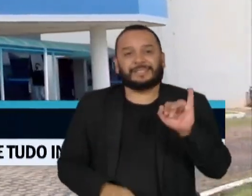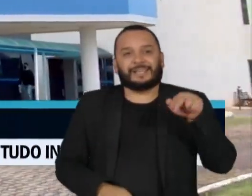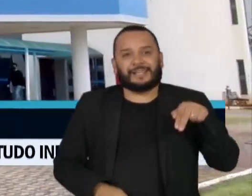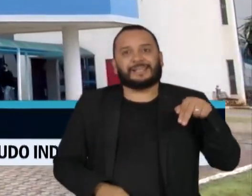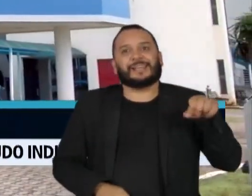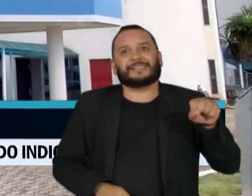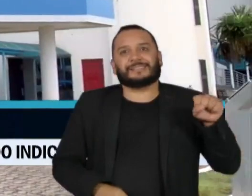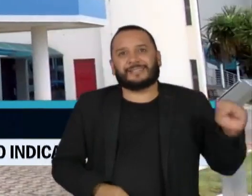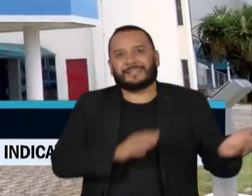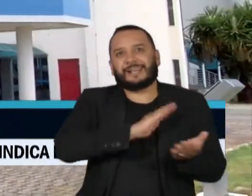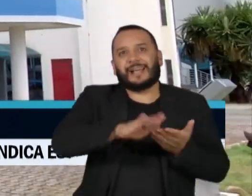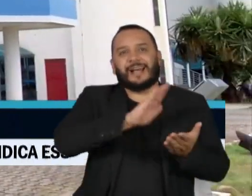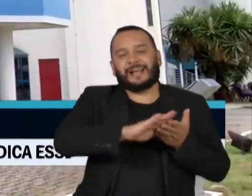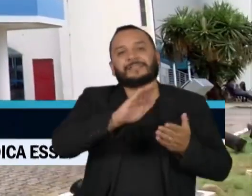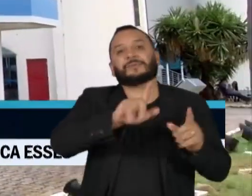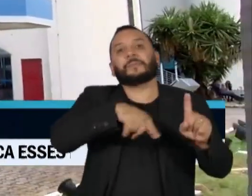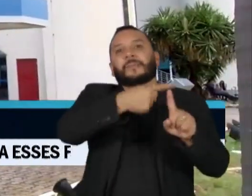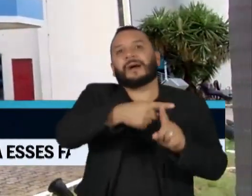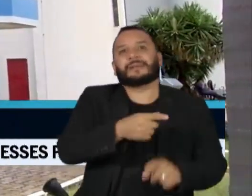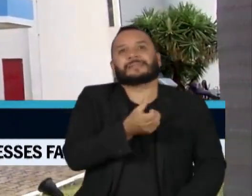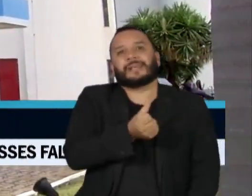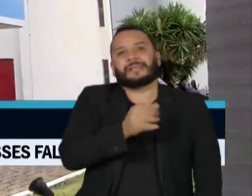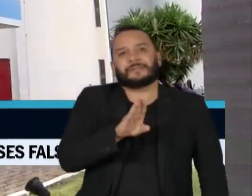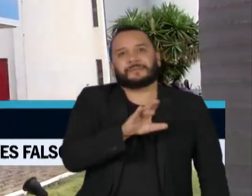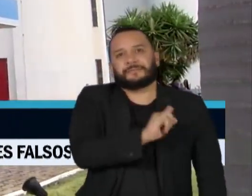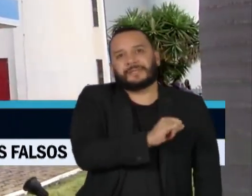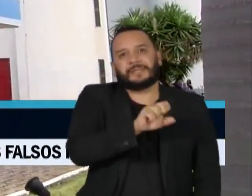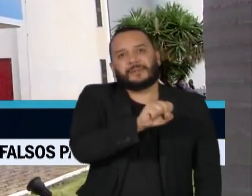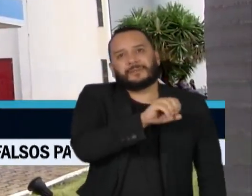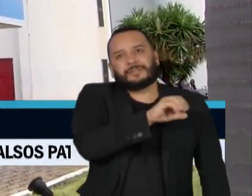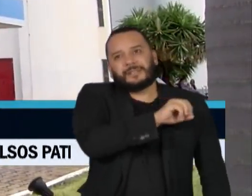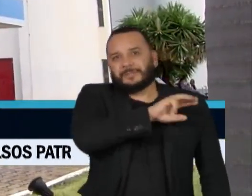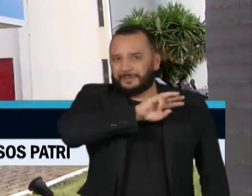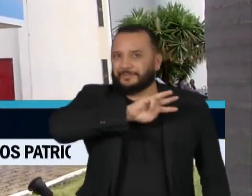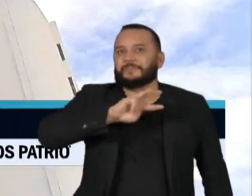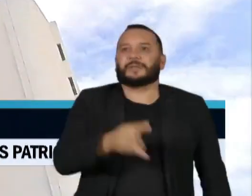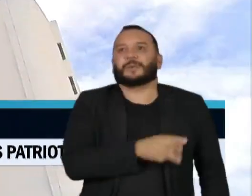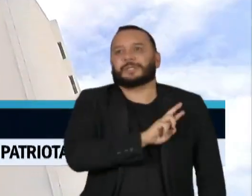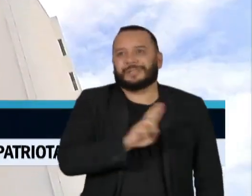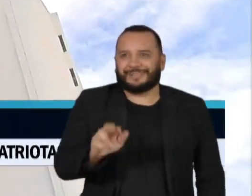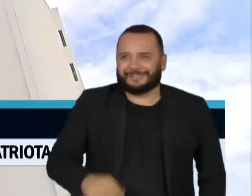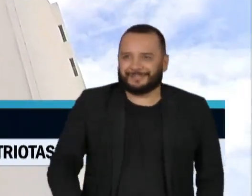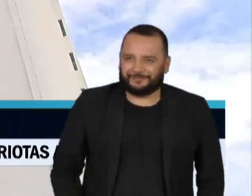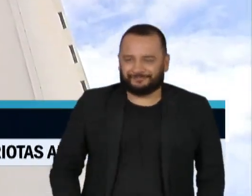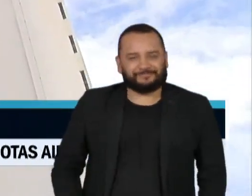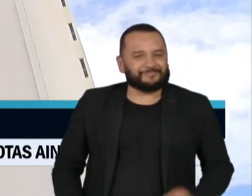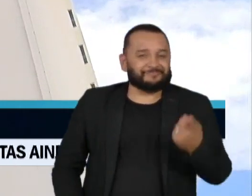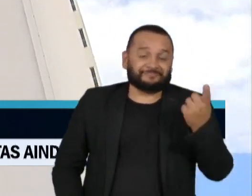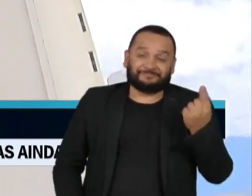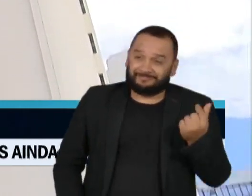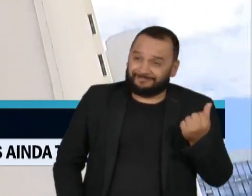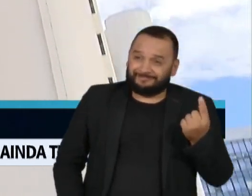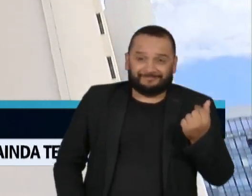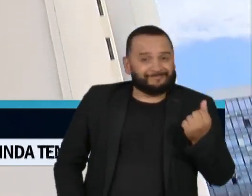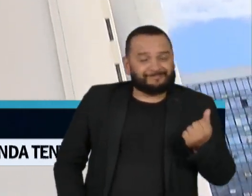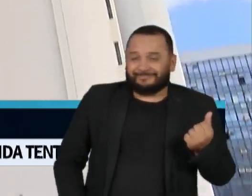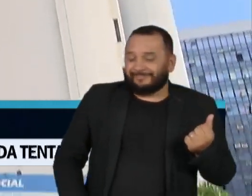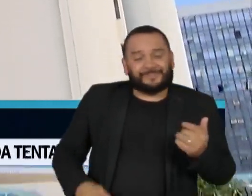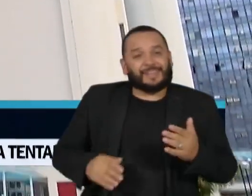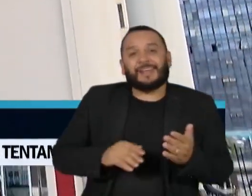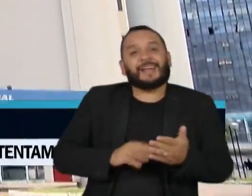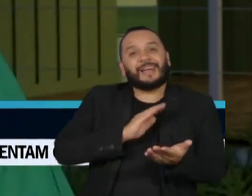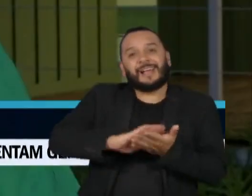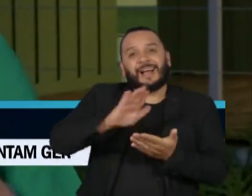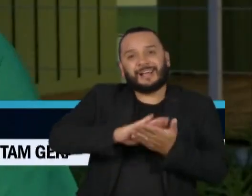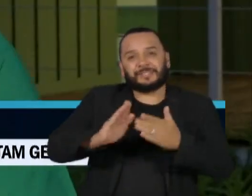um gasto extra de R$ 6,8 bilhões. Dinheiro que ficaria fora do teto